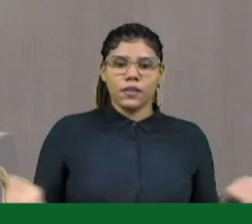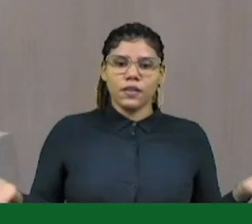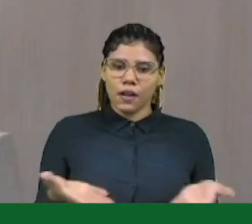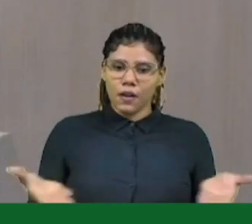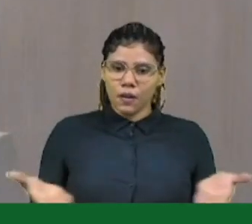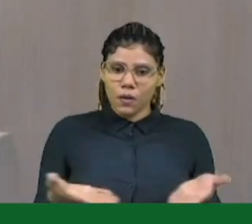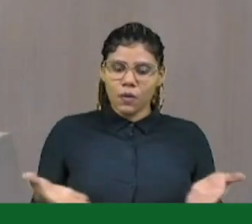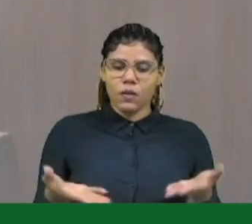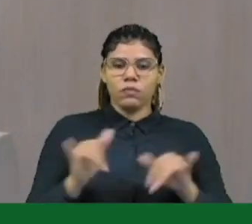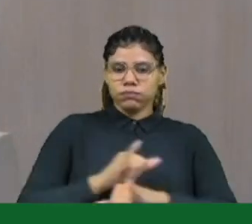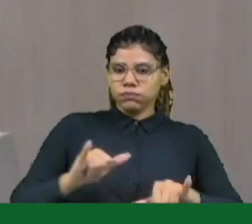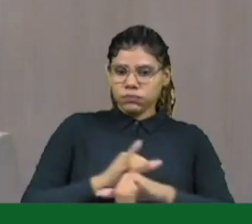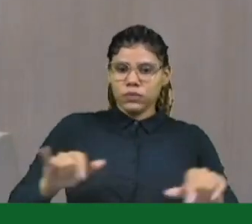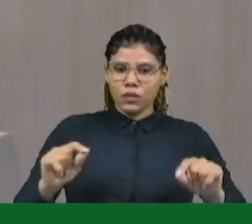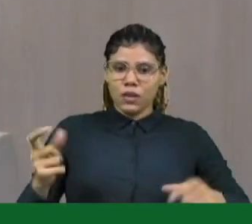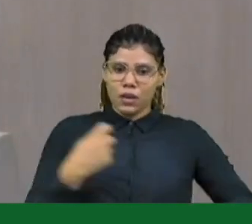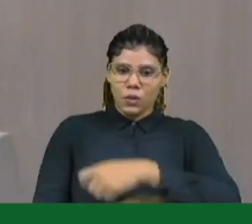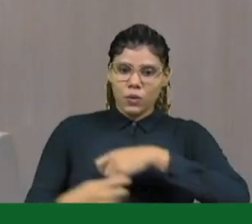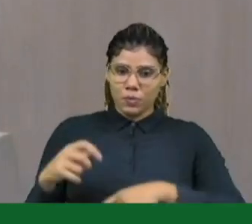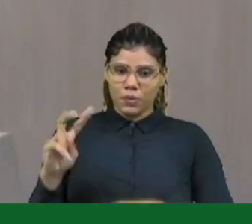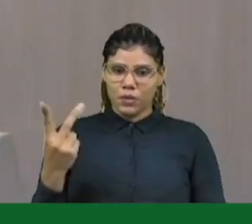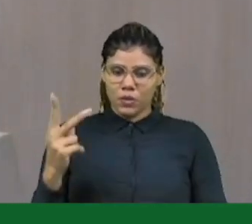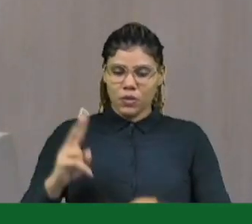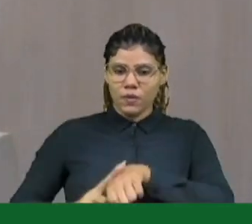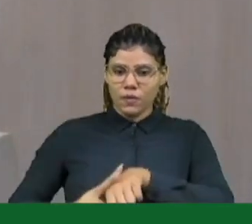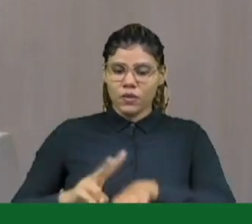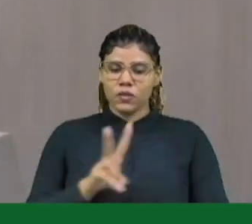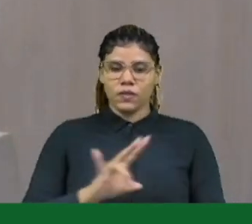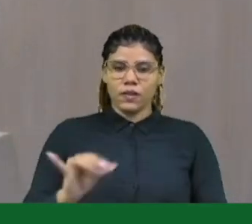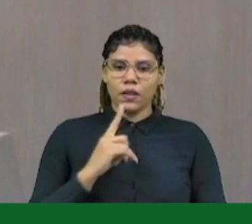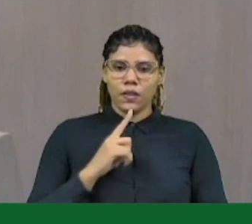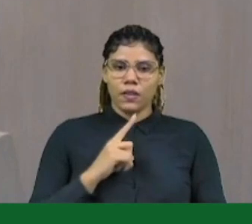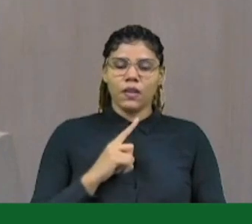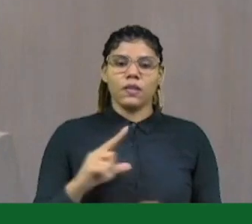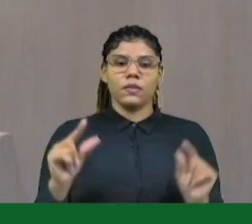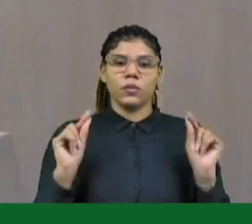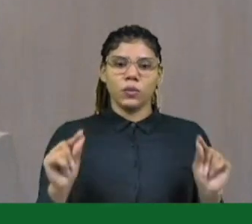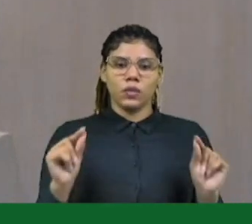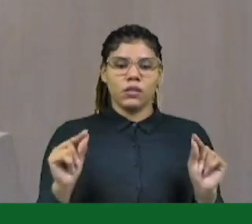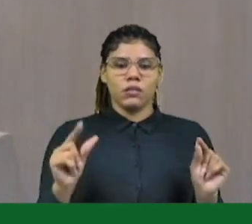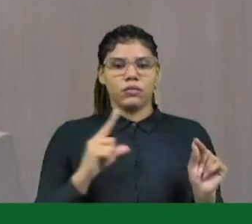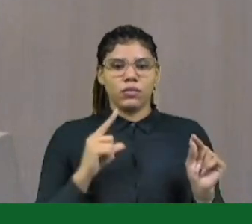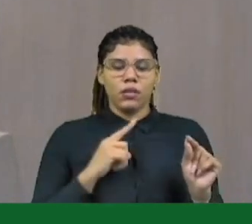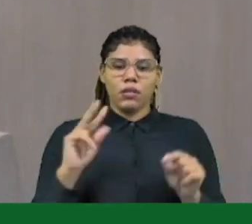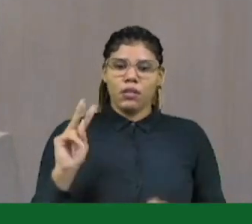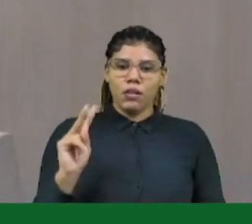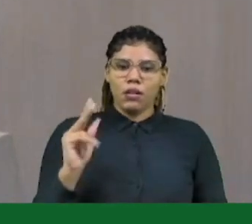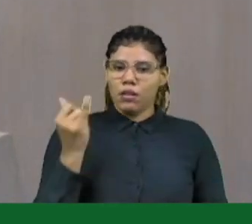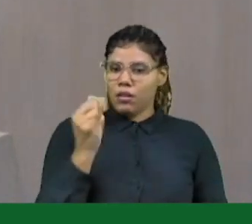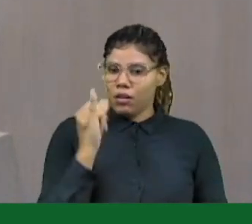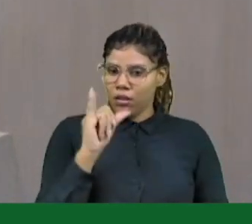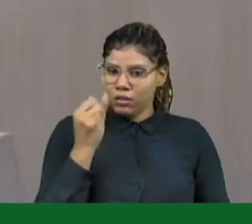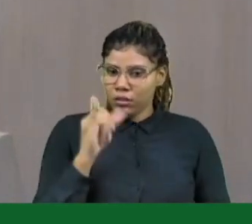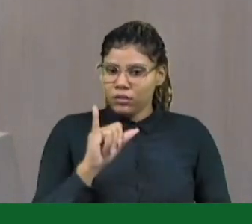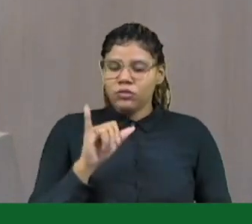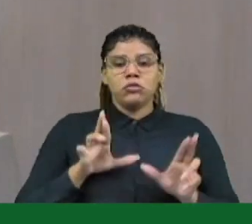A propalada economia do hidrogênio verde vai se fazer com que nós possamos ter uma energia alternativa e